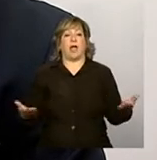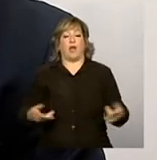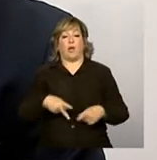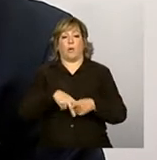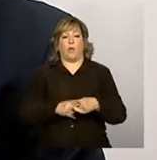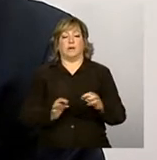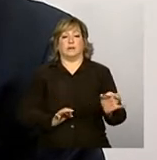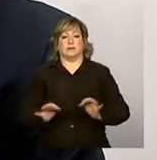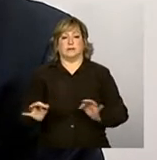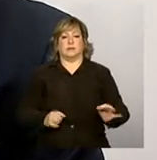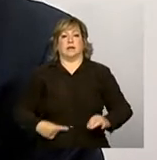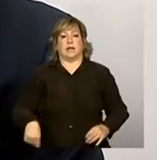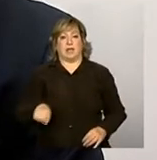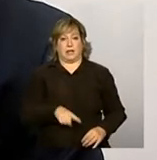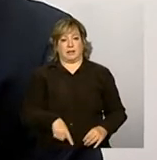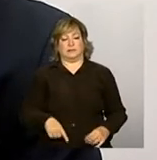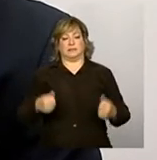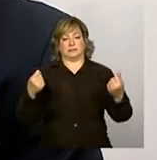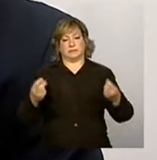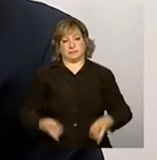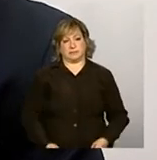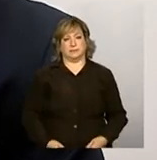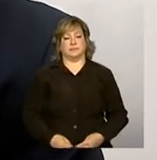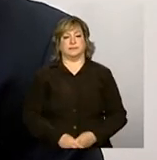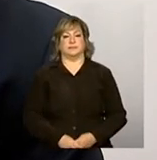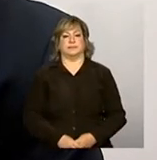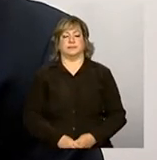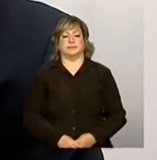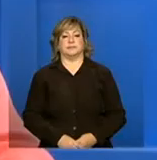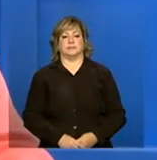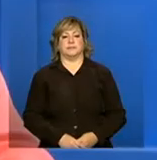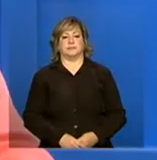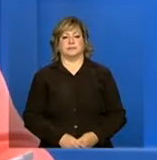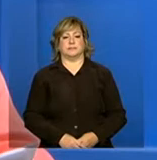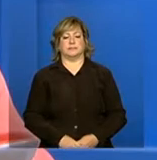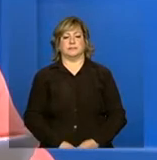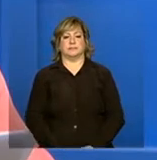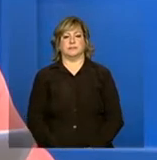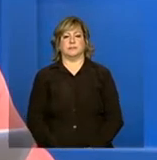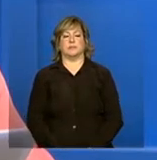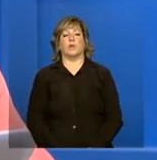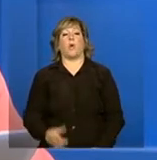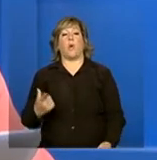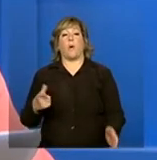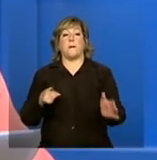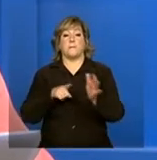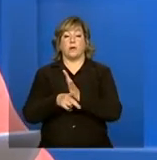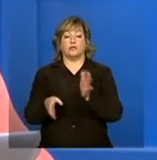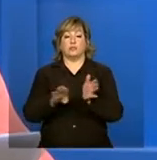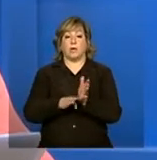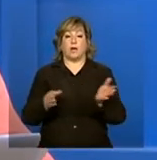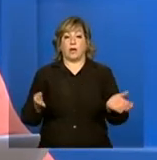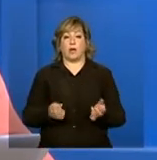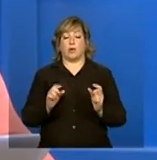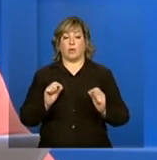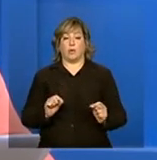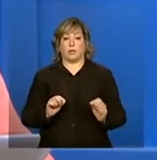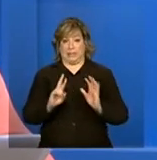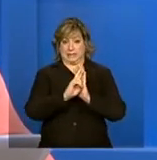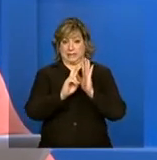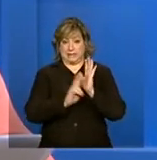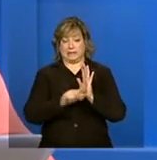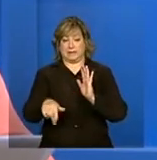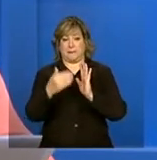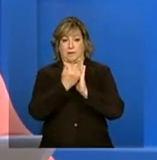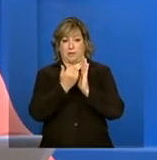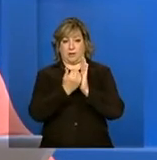essa prestação de conta no sistema. Uma outra pergunta que chegou agora, as condicionalidades do programa